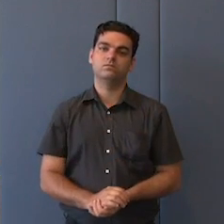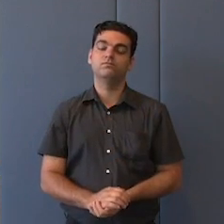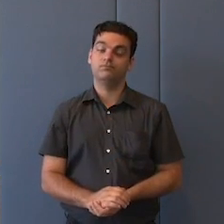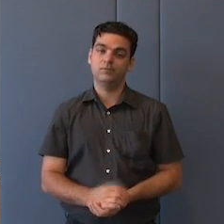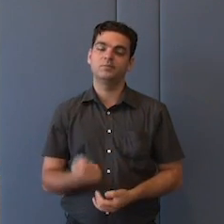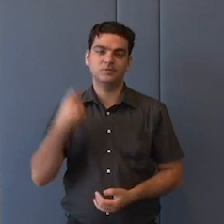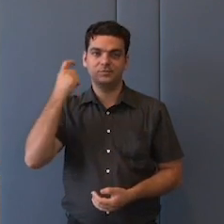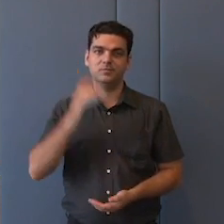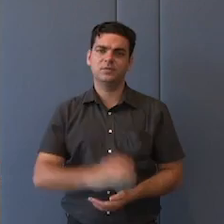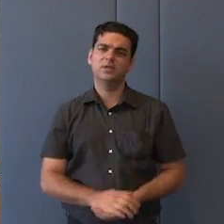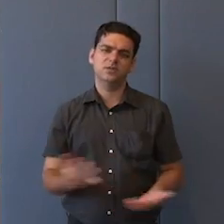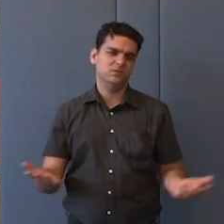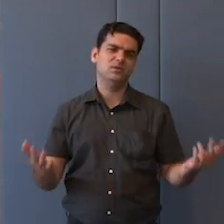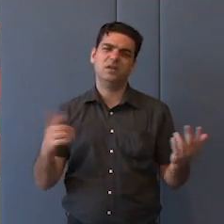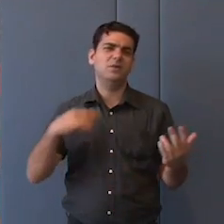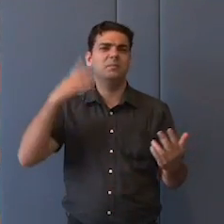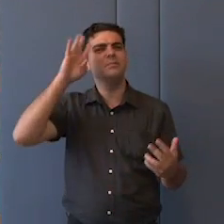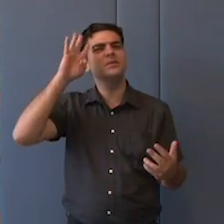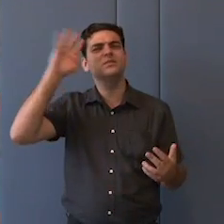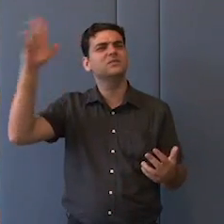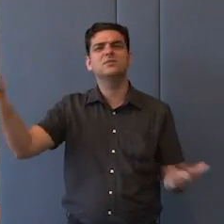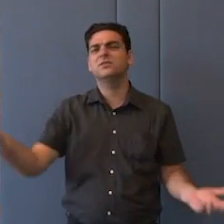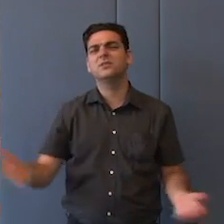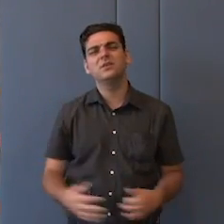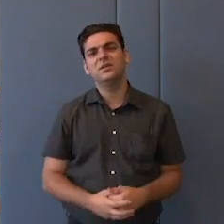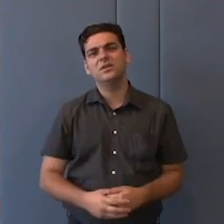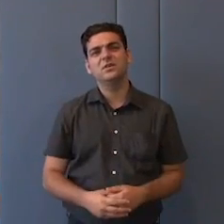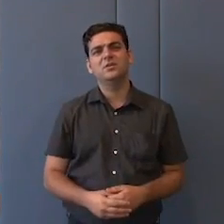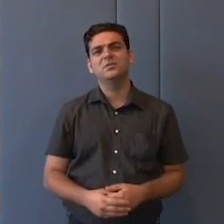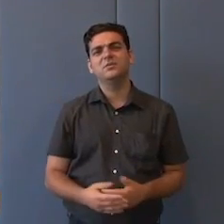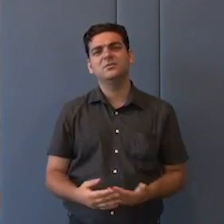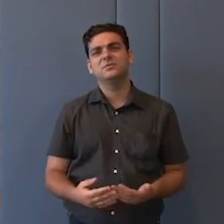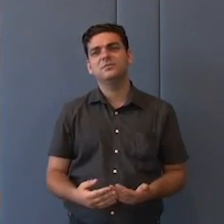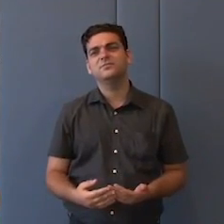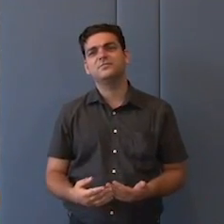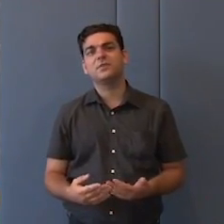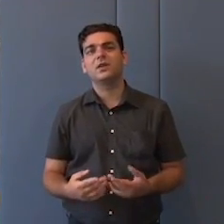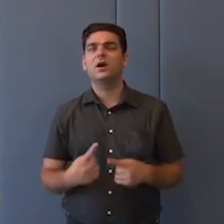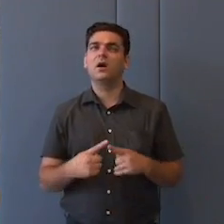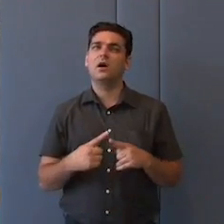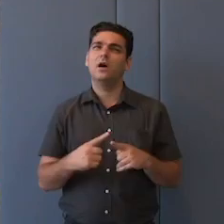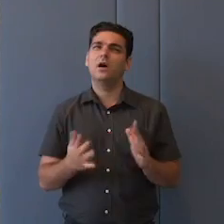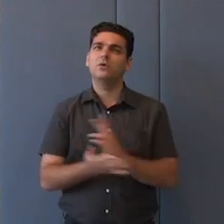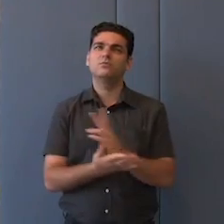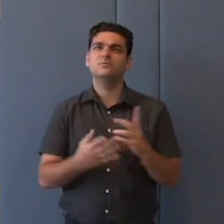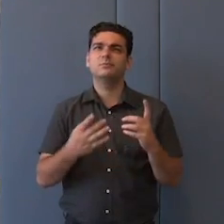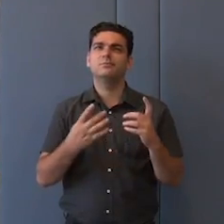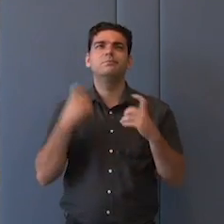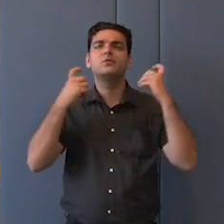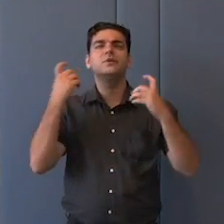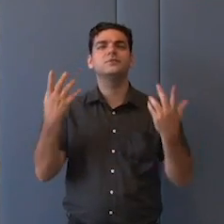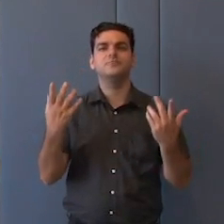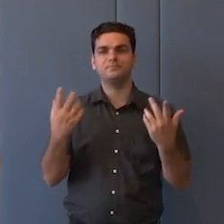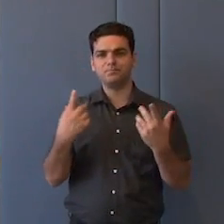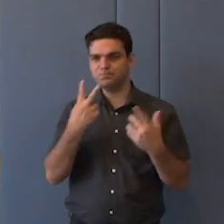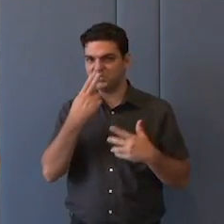eu acho que é isso, também a questão do prestígio internacional, isso, o Brasil está perdendo o prestígio